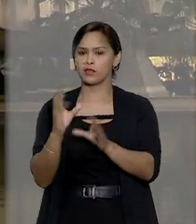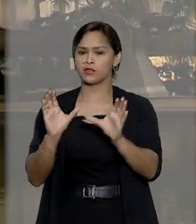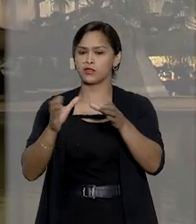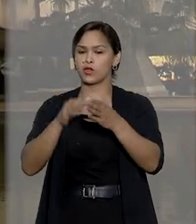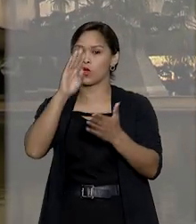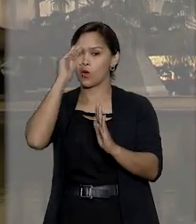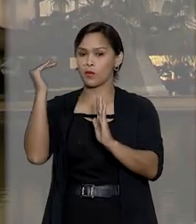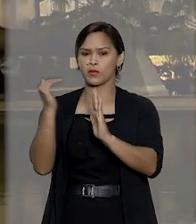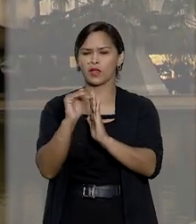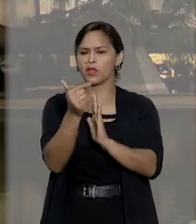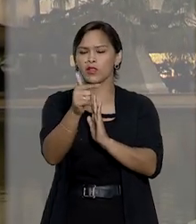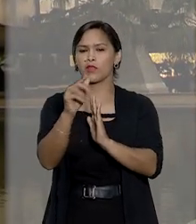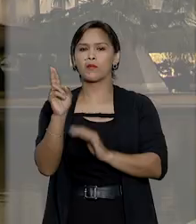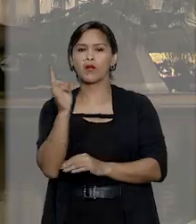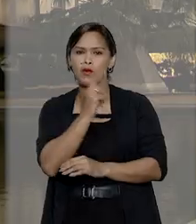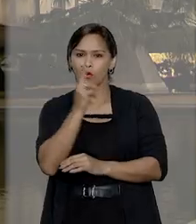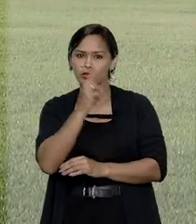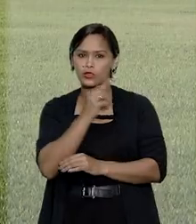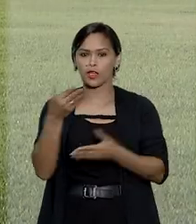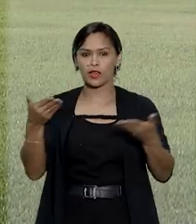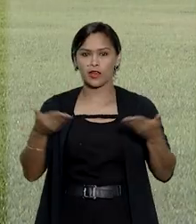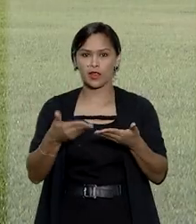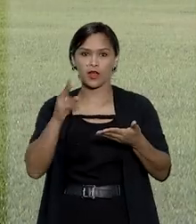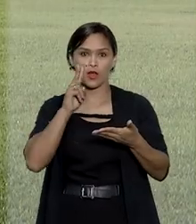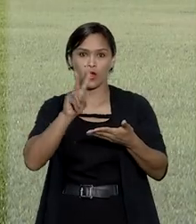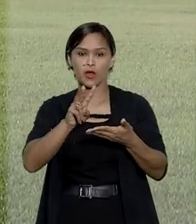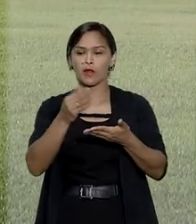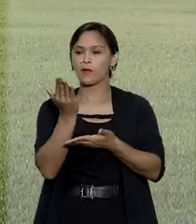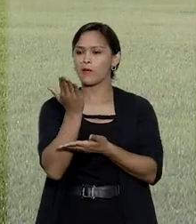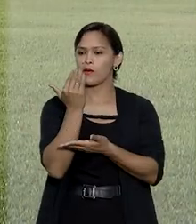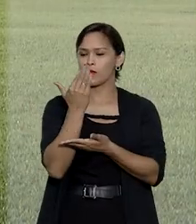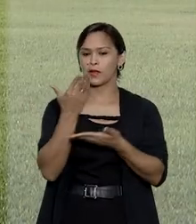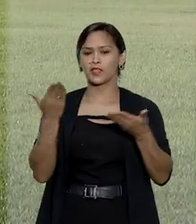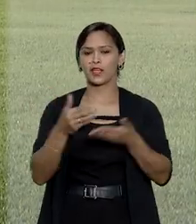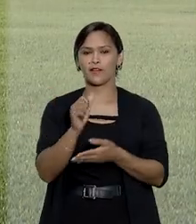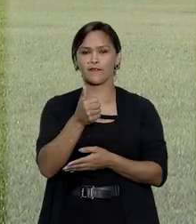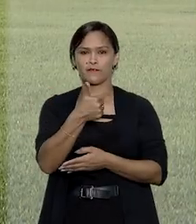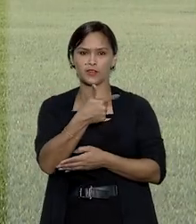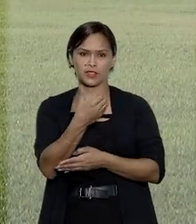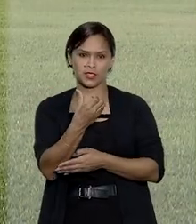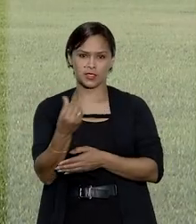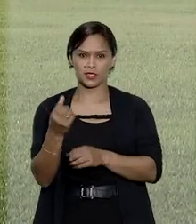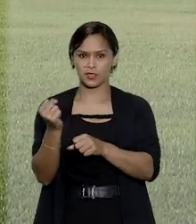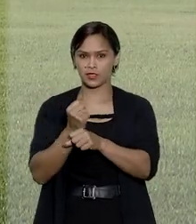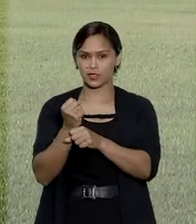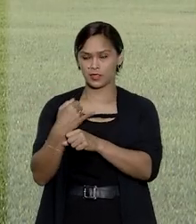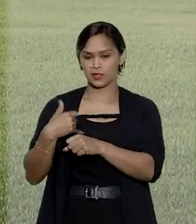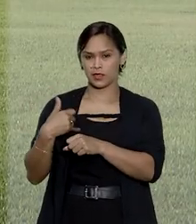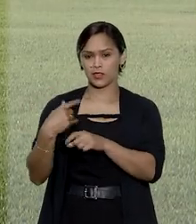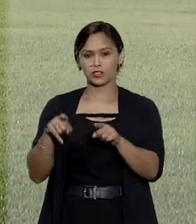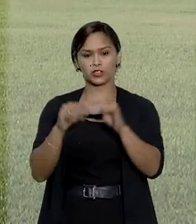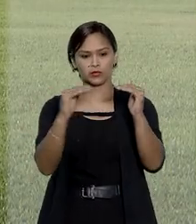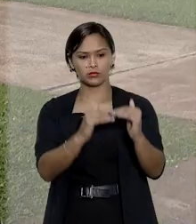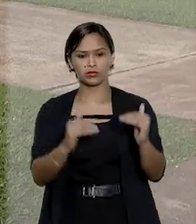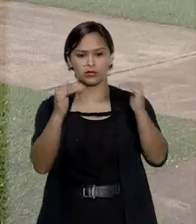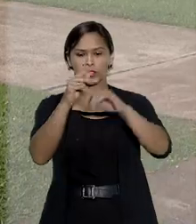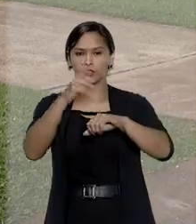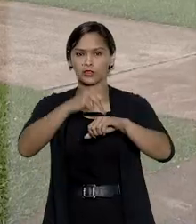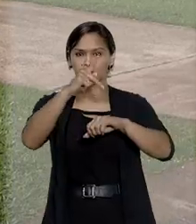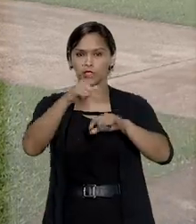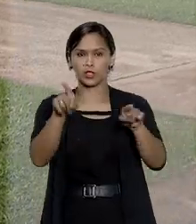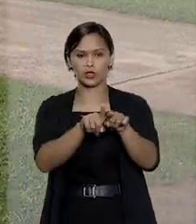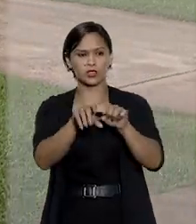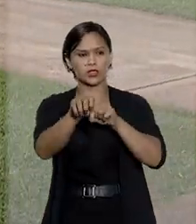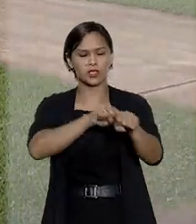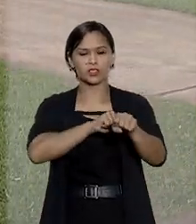que a obrigação não é mais urgente nem atual, pois o Alimentando tem 26 anos de idade, possui nível superior e está